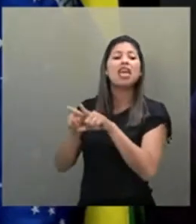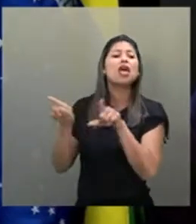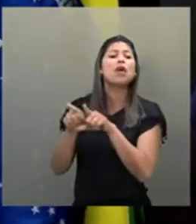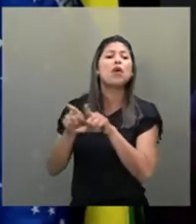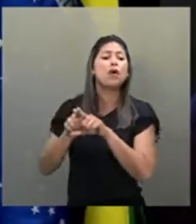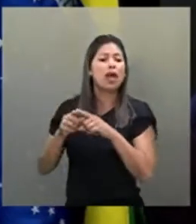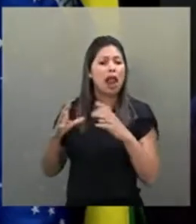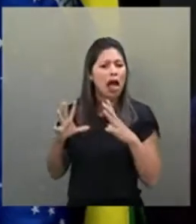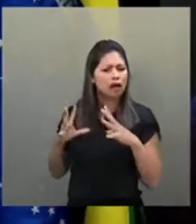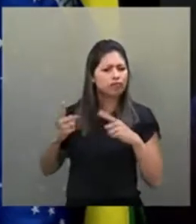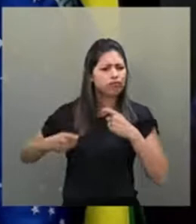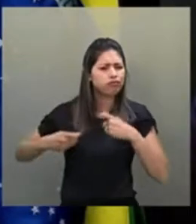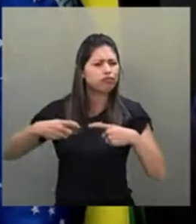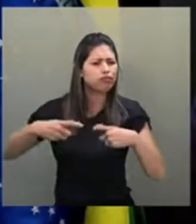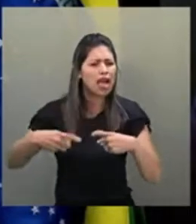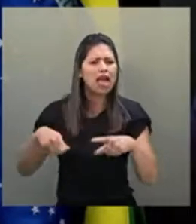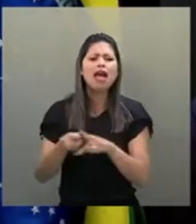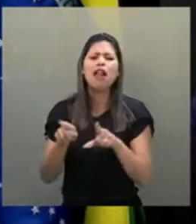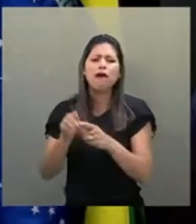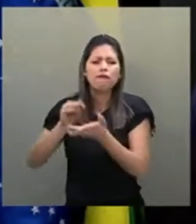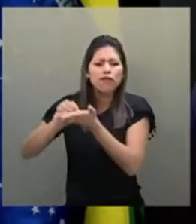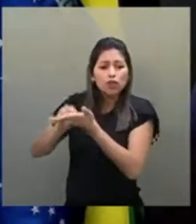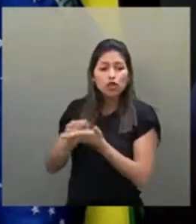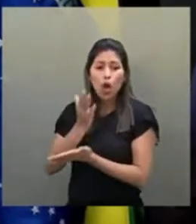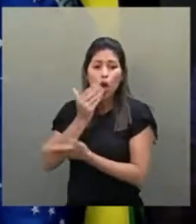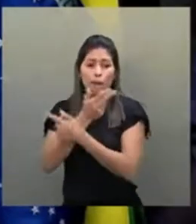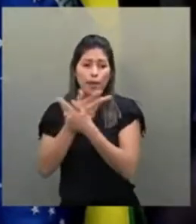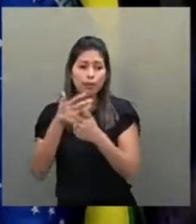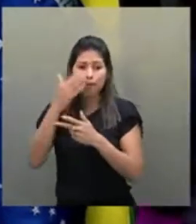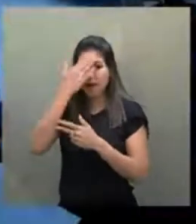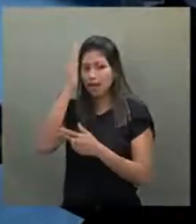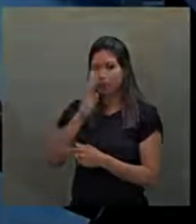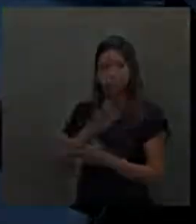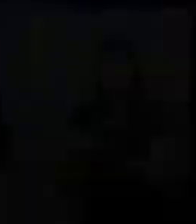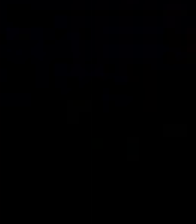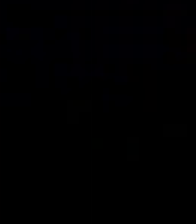precedentes de falta de alimentos e de fome no Brasil e no mundo. Muito obrigada.